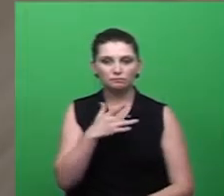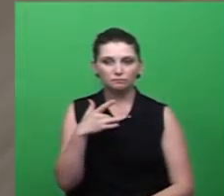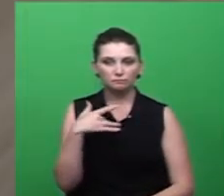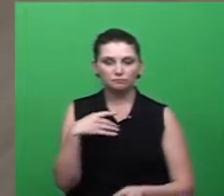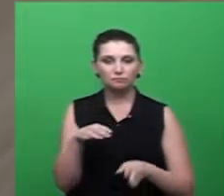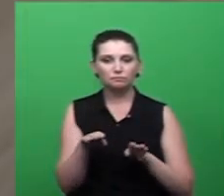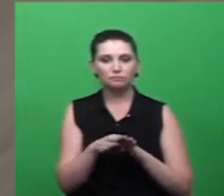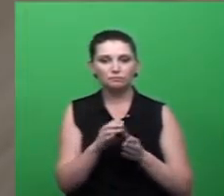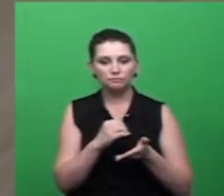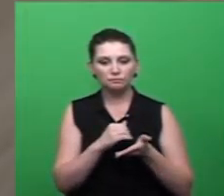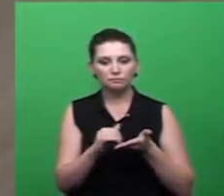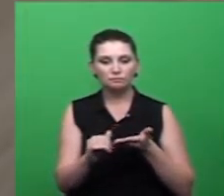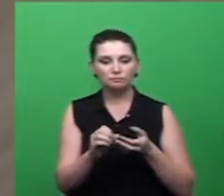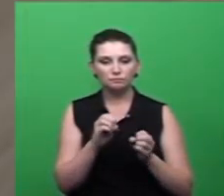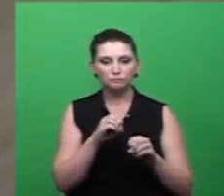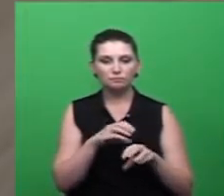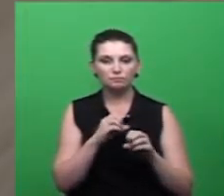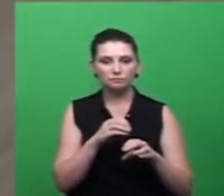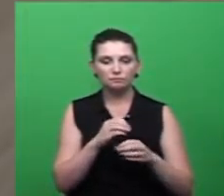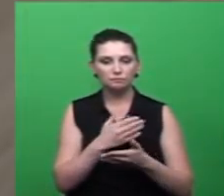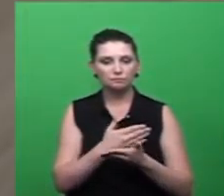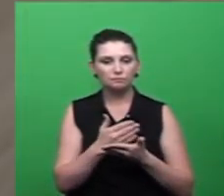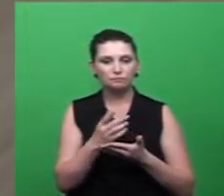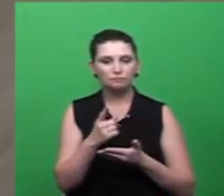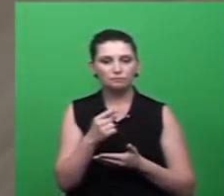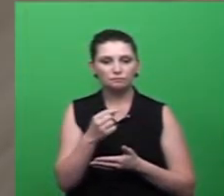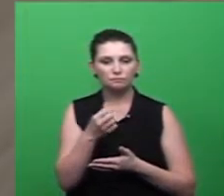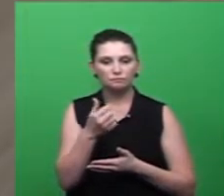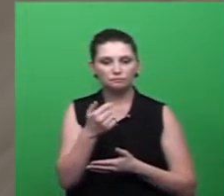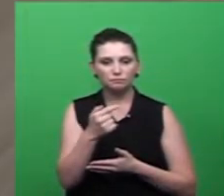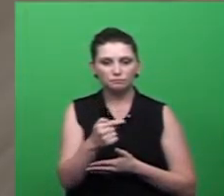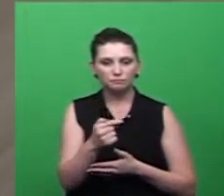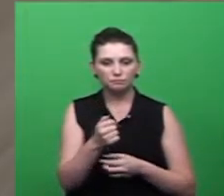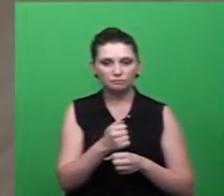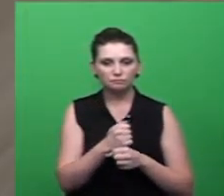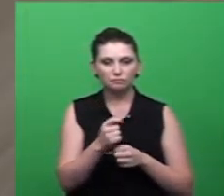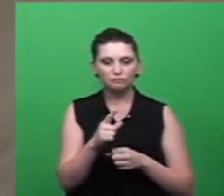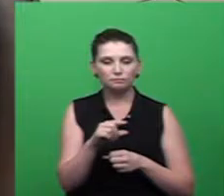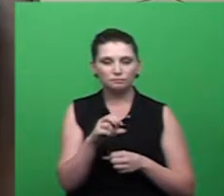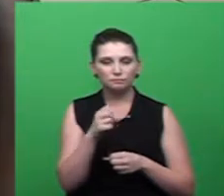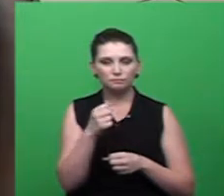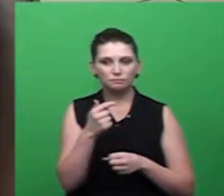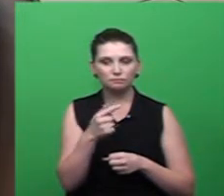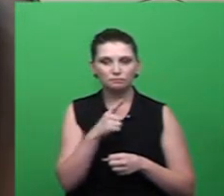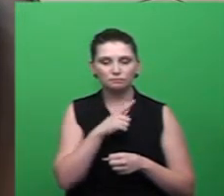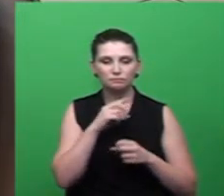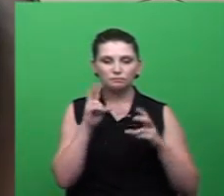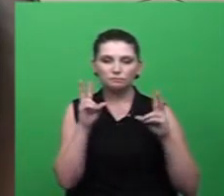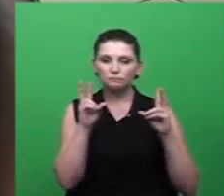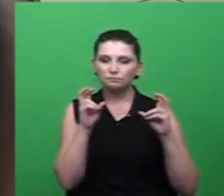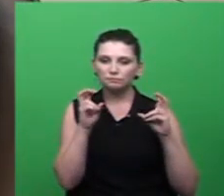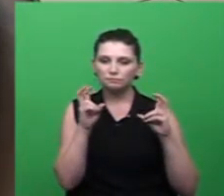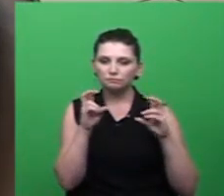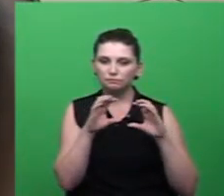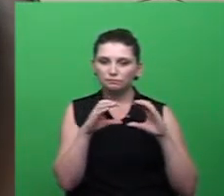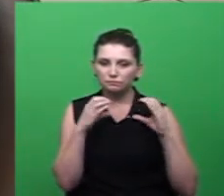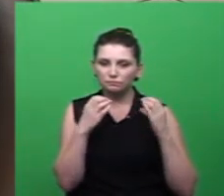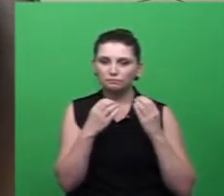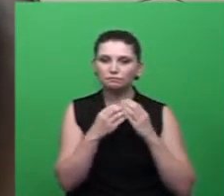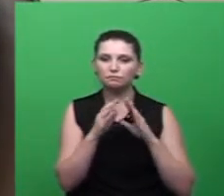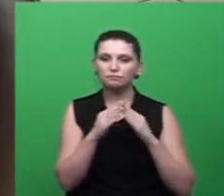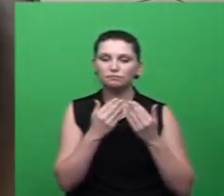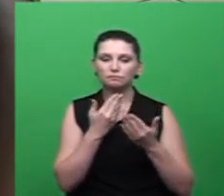Secretaria Municipal de Educação, desde o ano 2007, ele veio com o tema Comunidade Escolar Mobilizada contra o Aedes